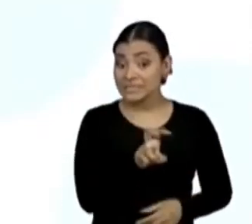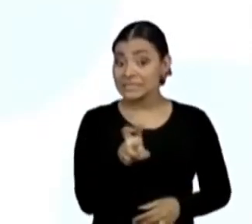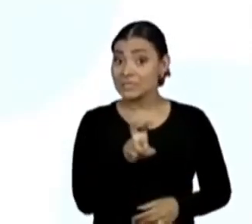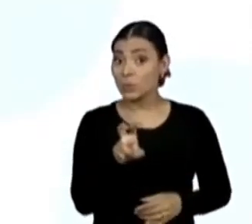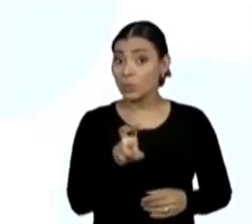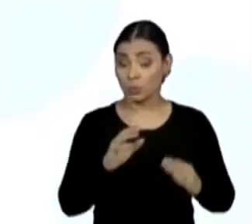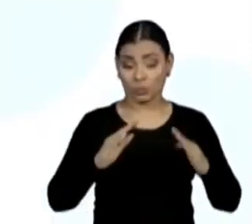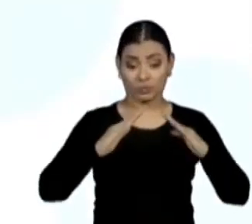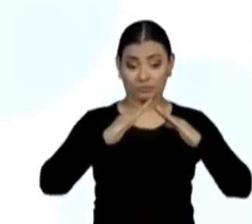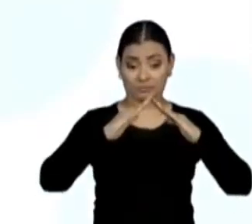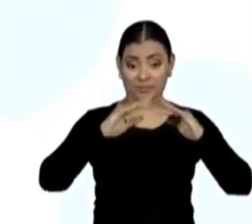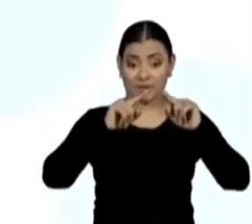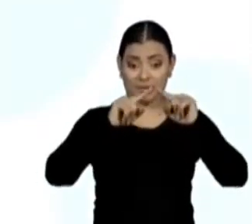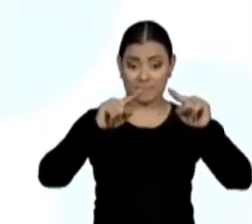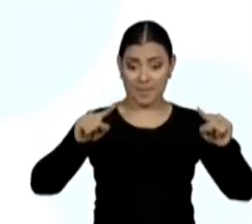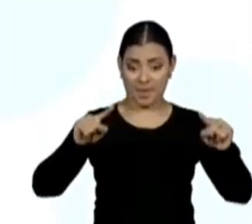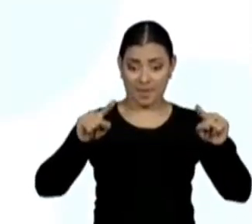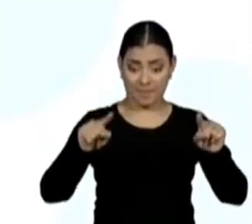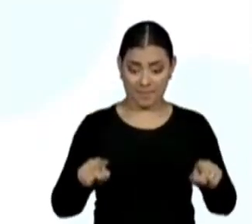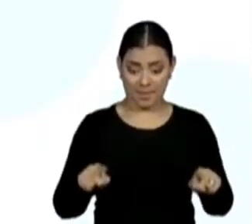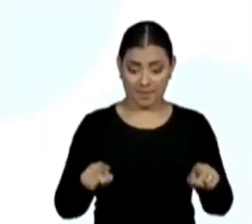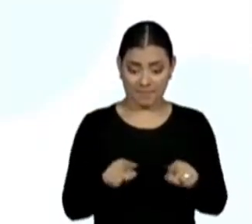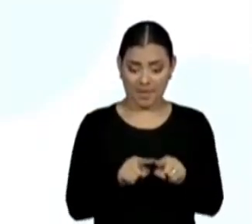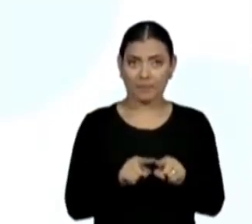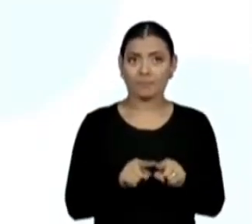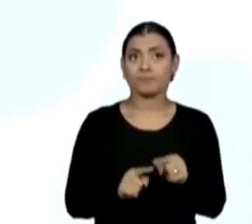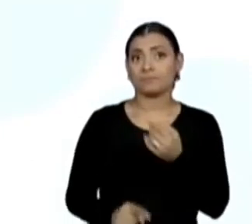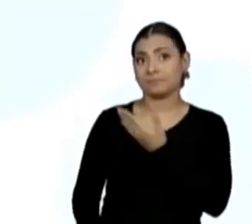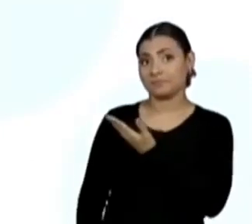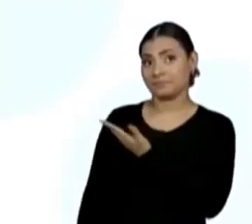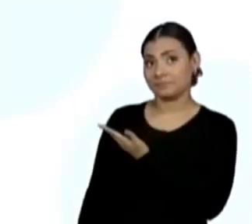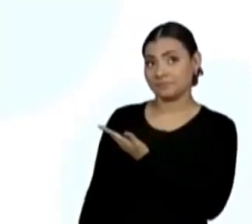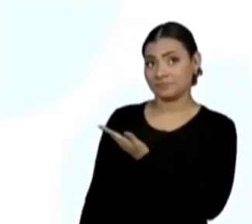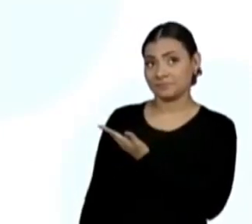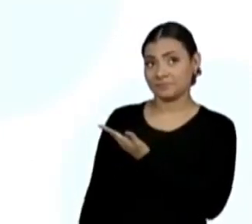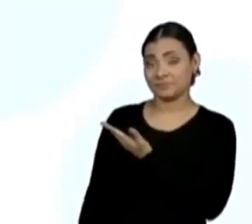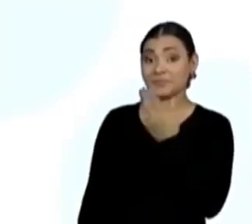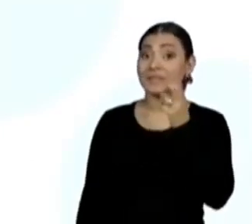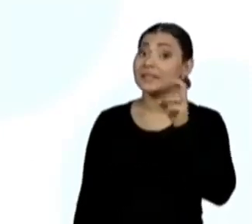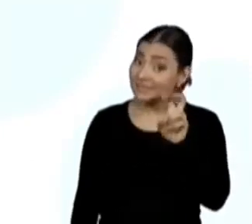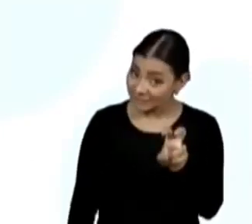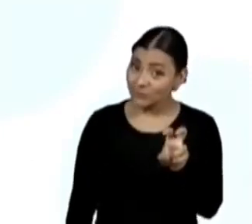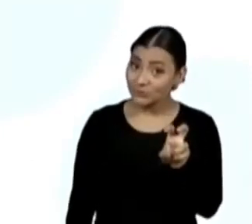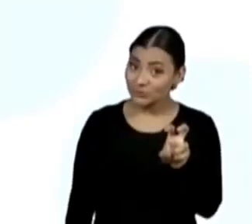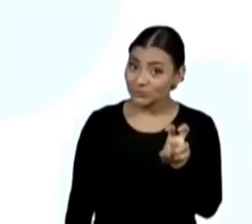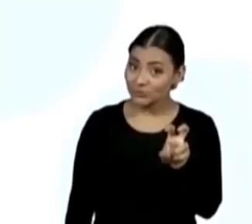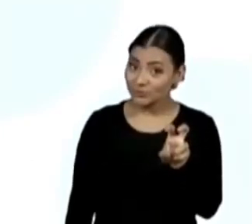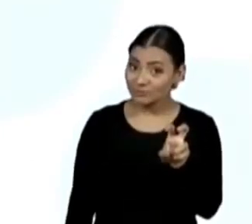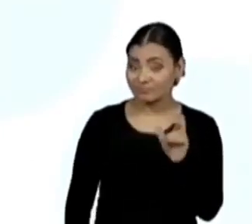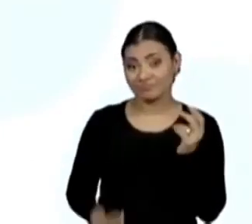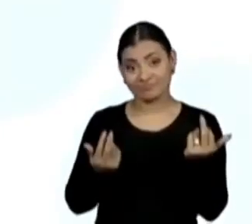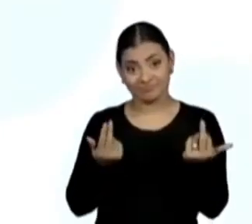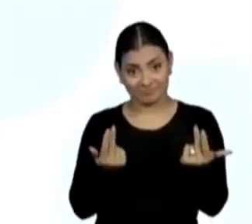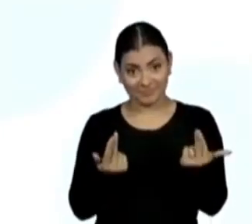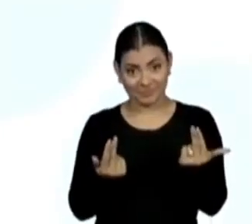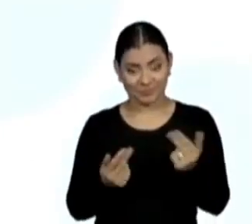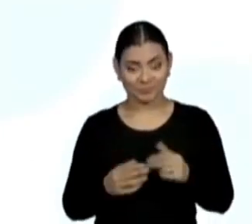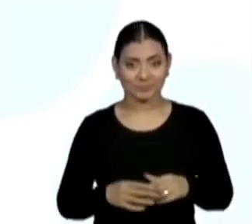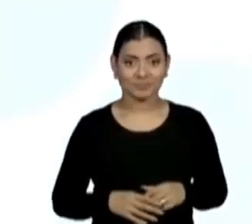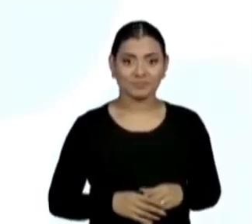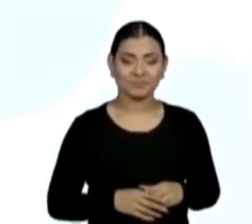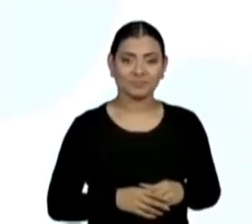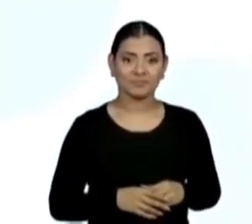Um vértice, dois, três, quatro, cinco. cinco